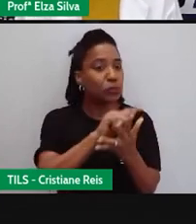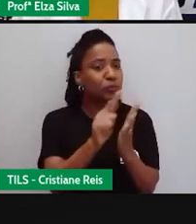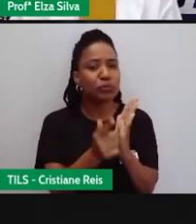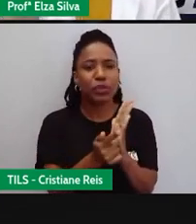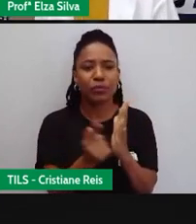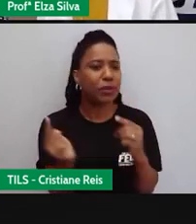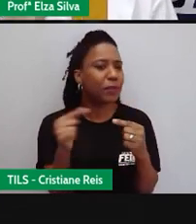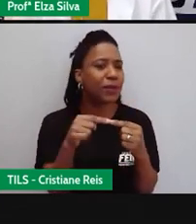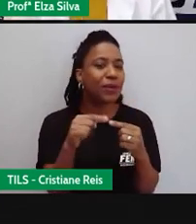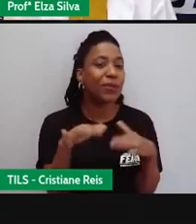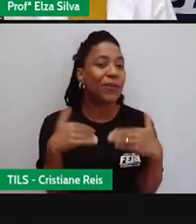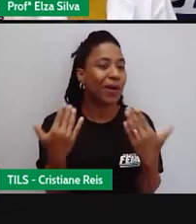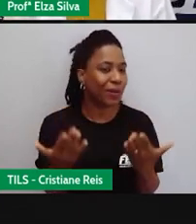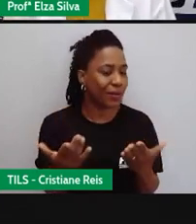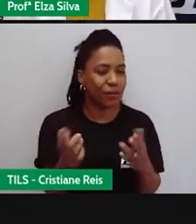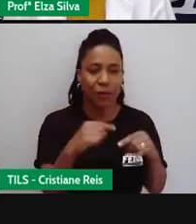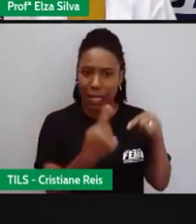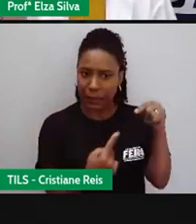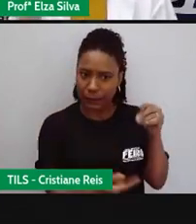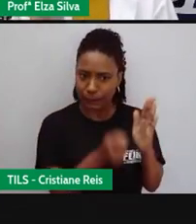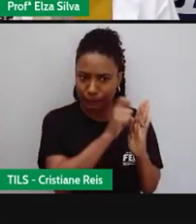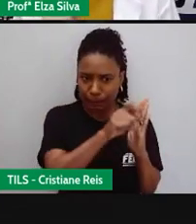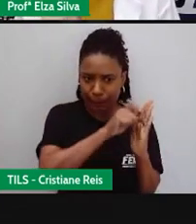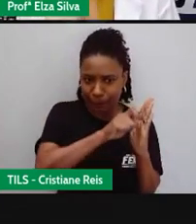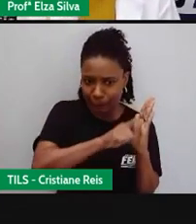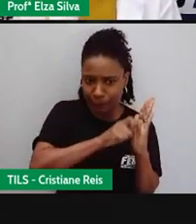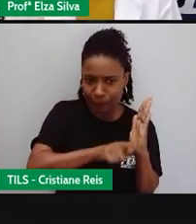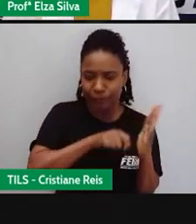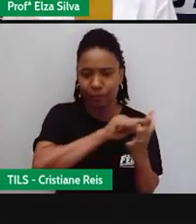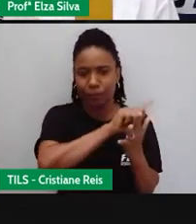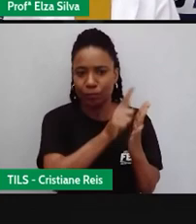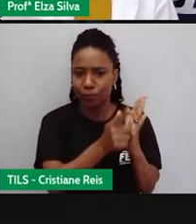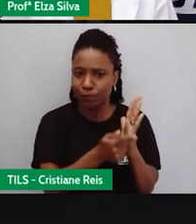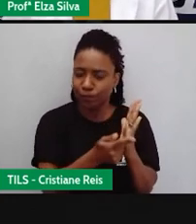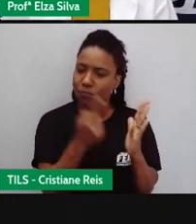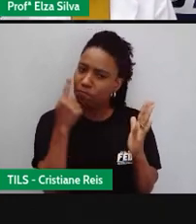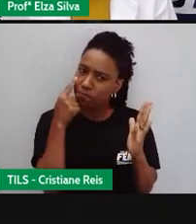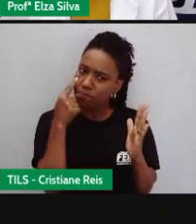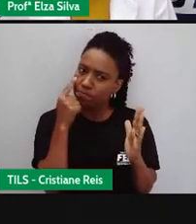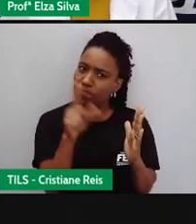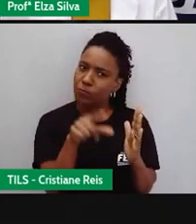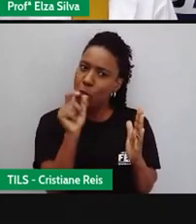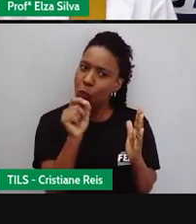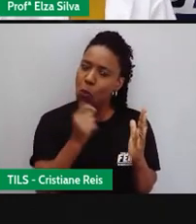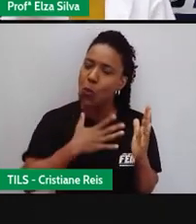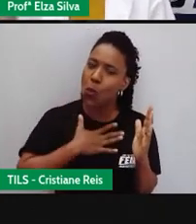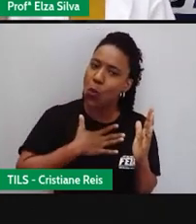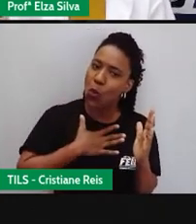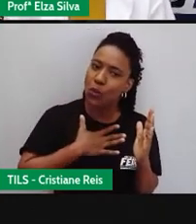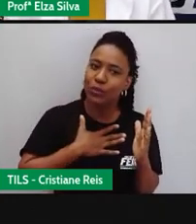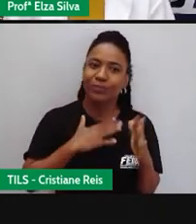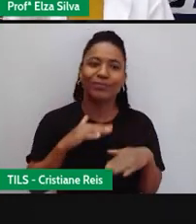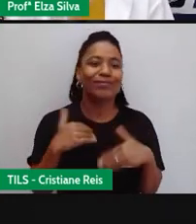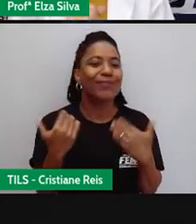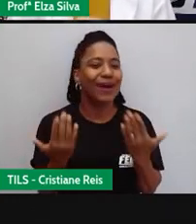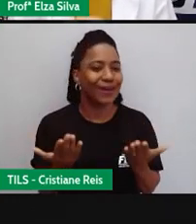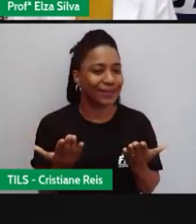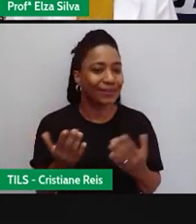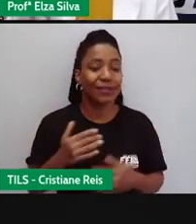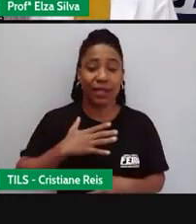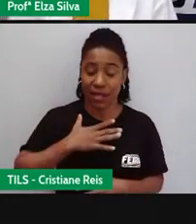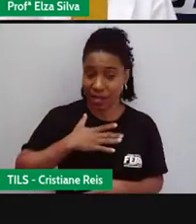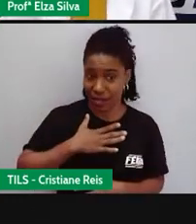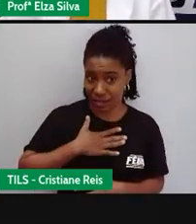Anote-os no caderno E então escreva aí As suas preferências I like Eu